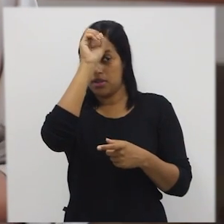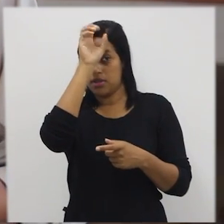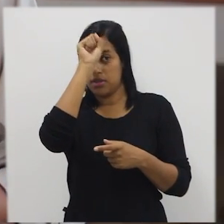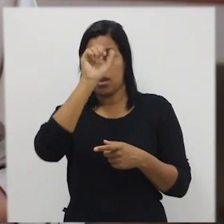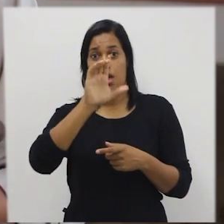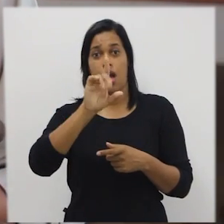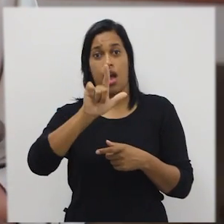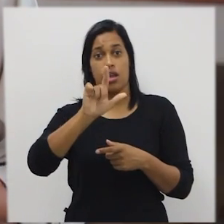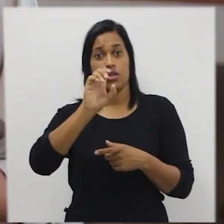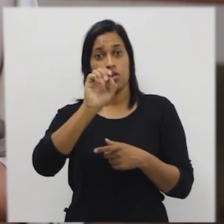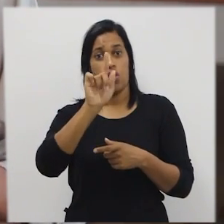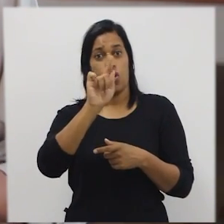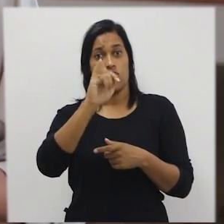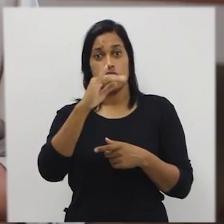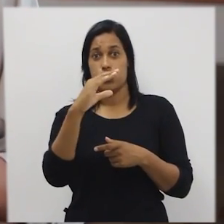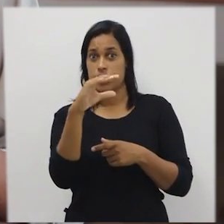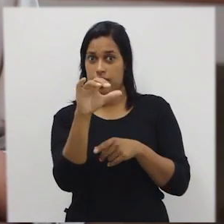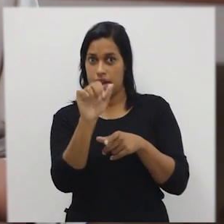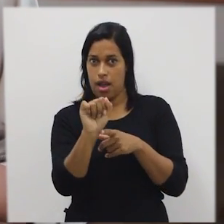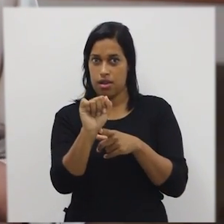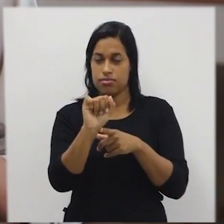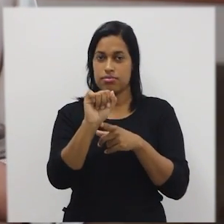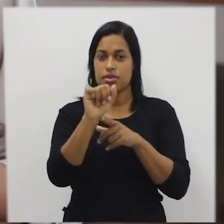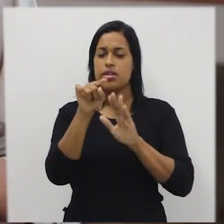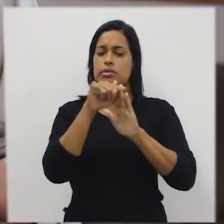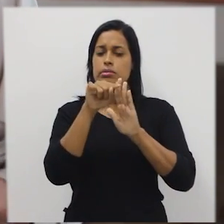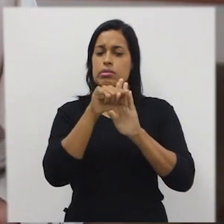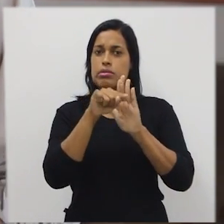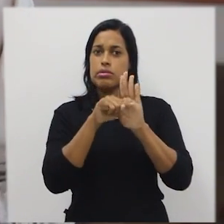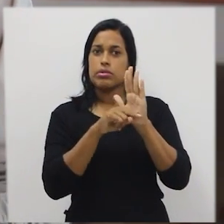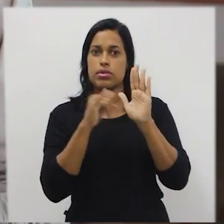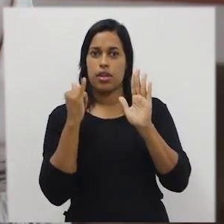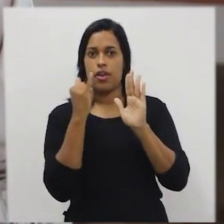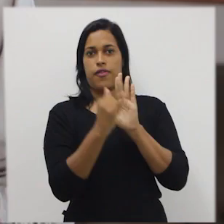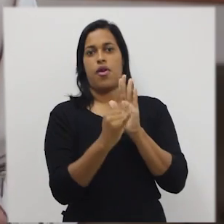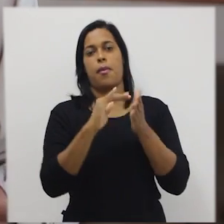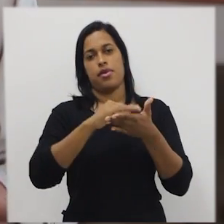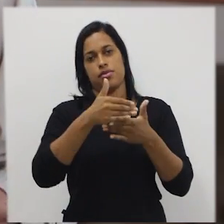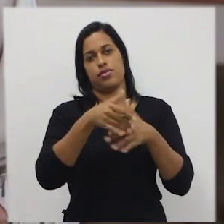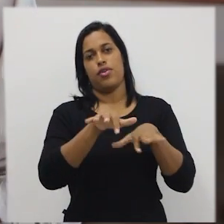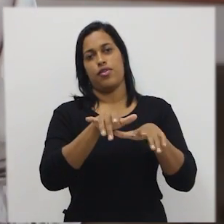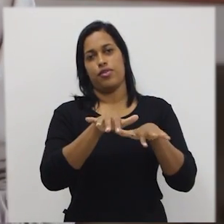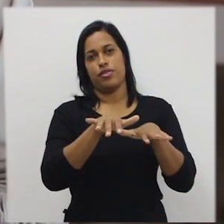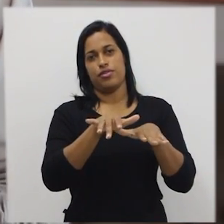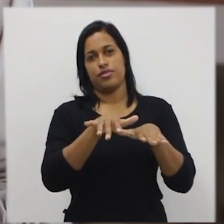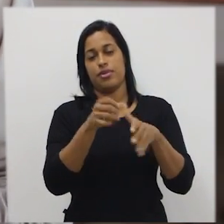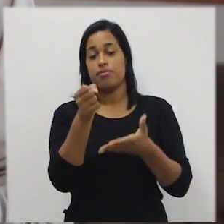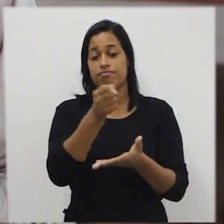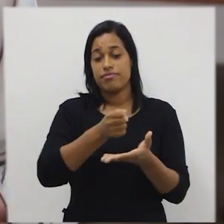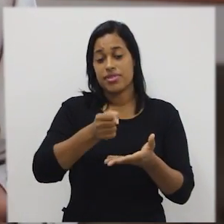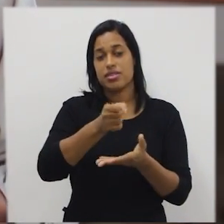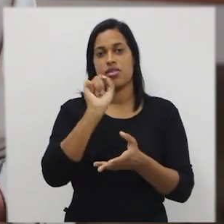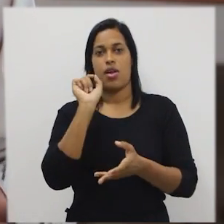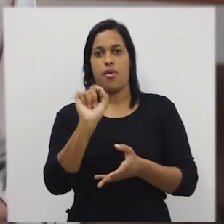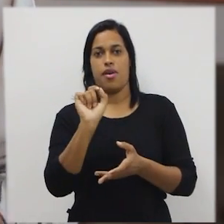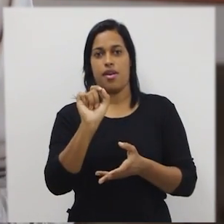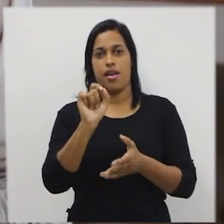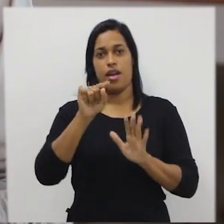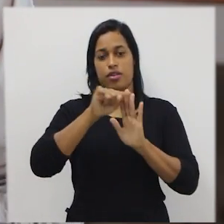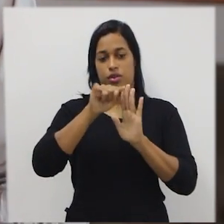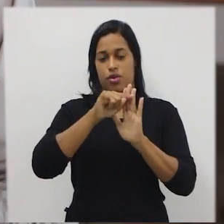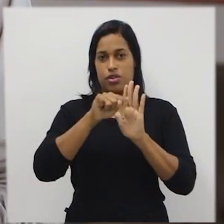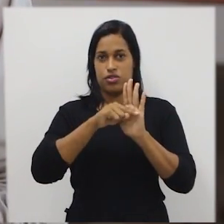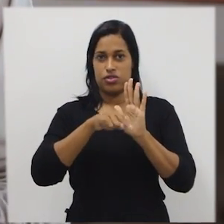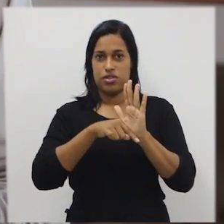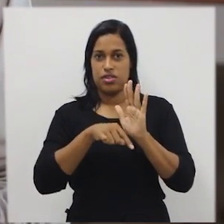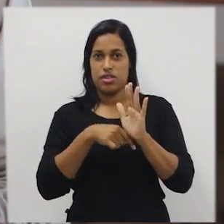lógica com que as instruções são passadas para o computador. Basicamente, a lógica de programação